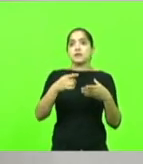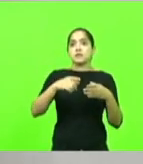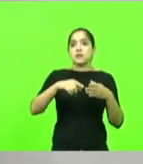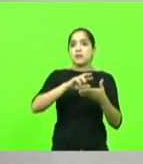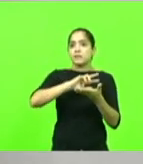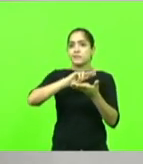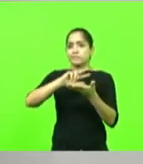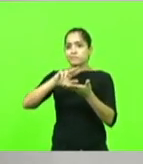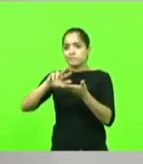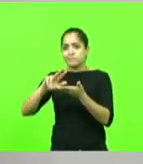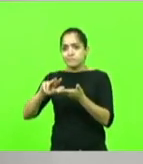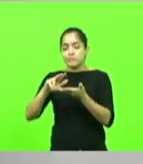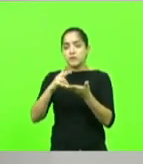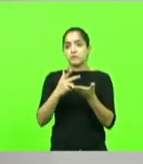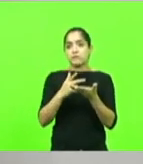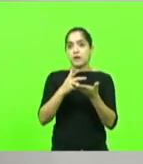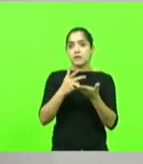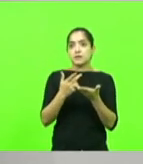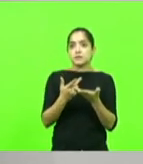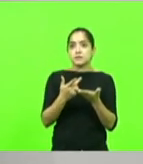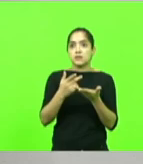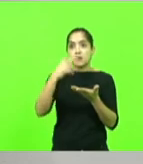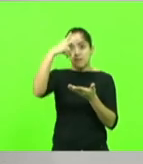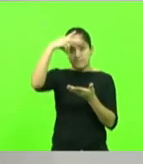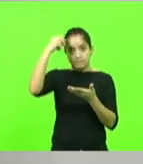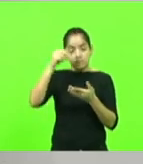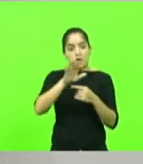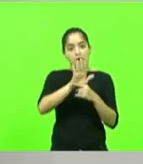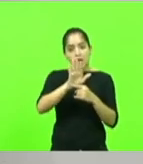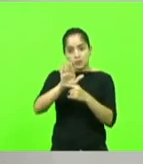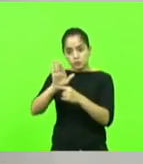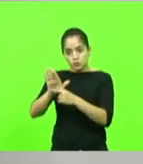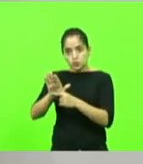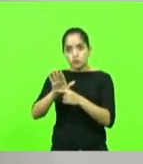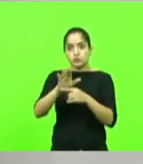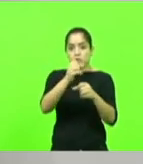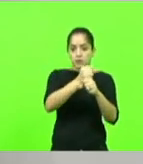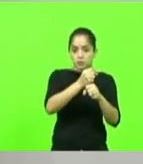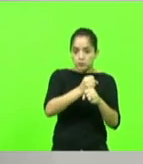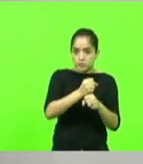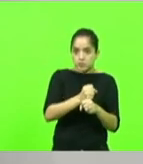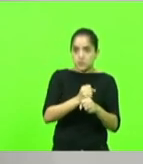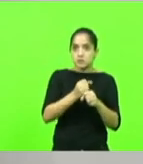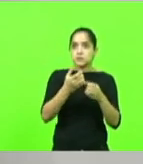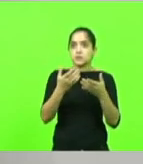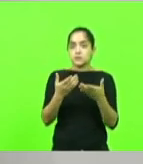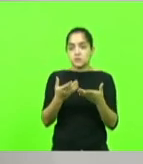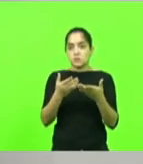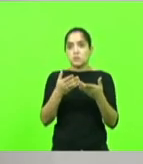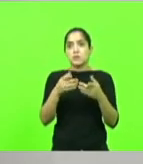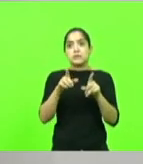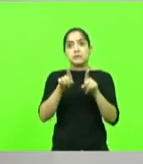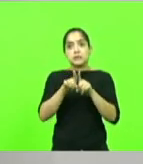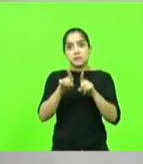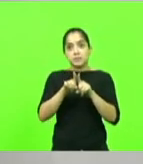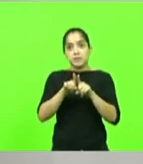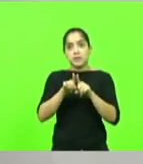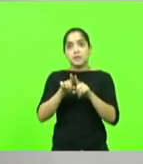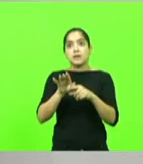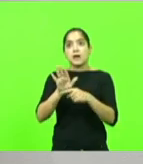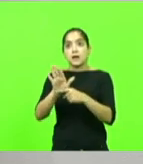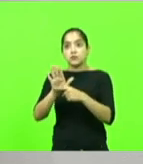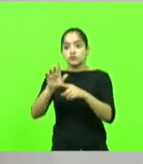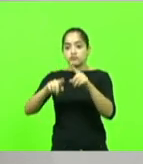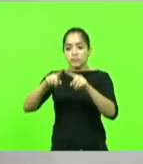da mecânico, o prefeito, ele ajuda na construção de quartel, o prefeito ajuda na aquisição de